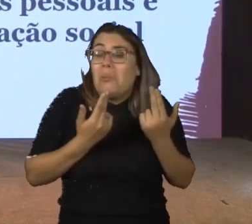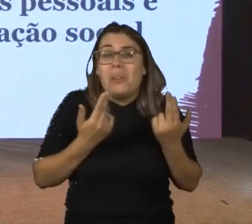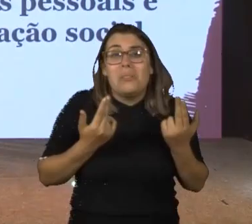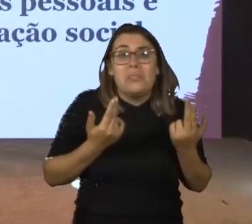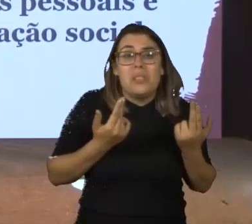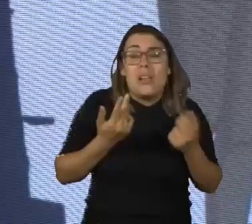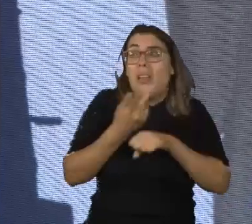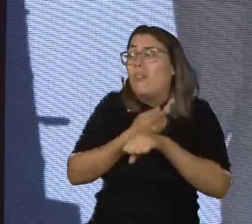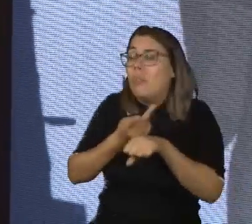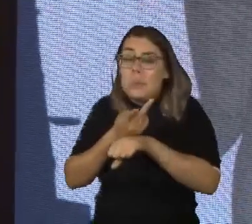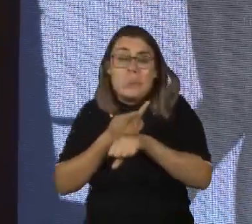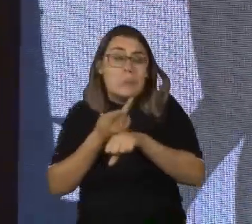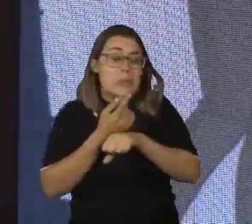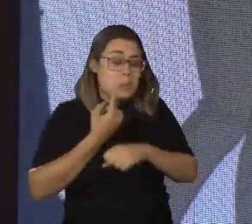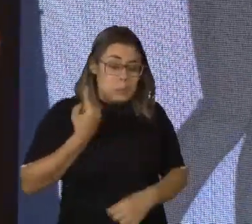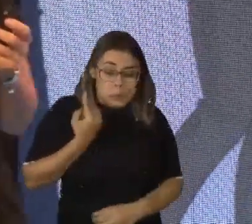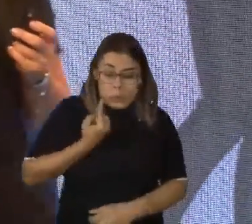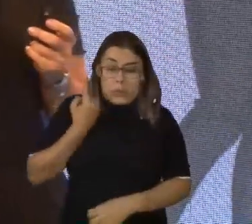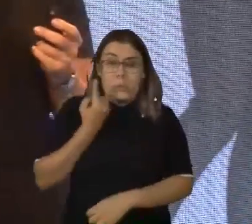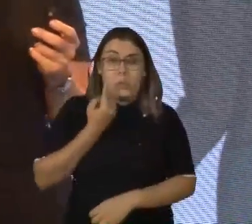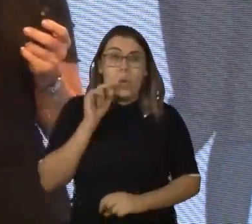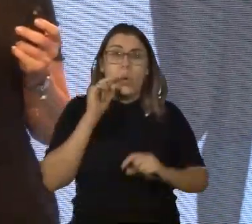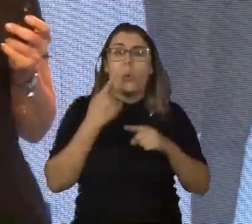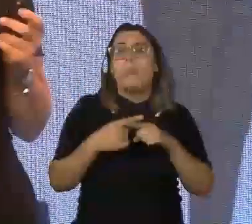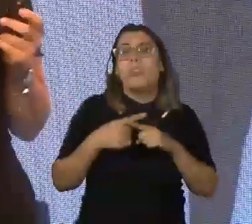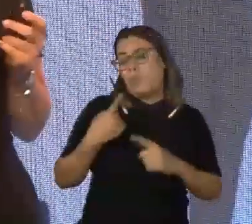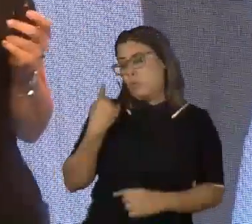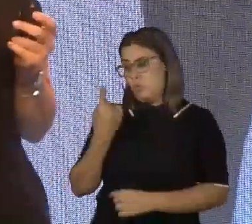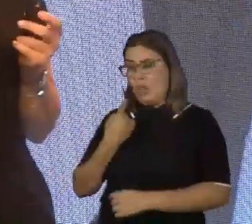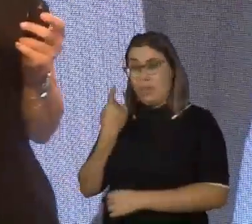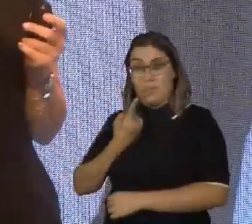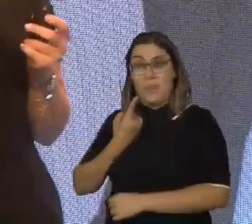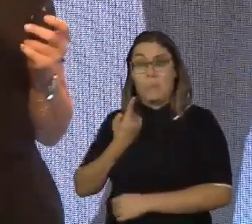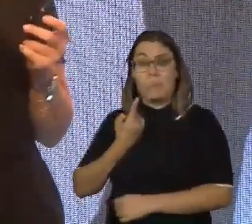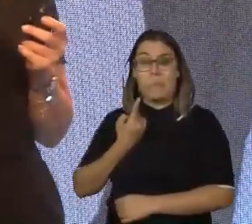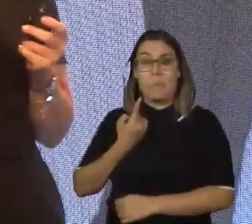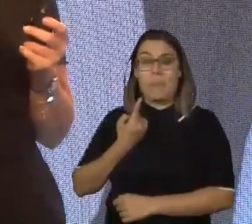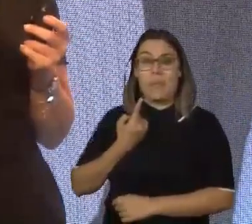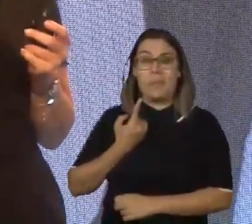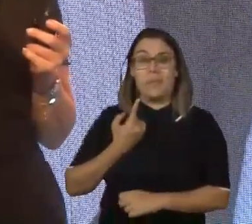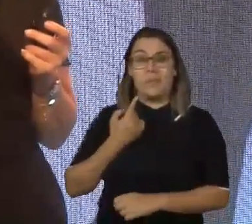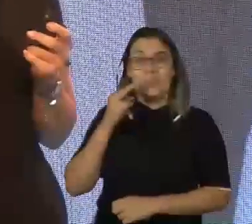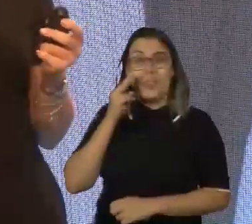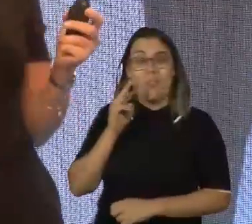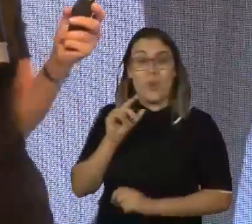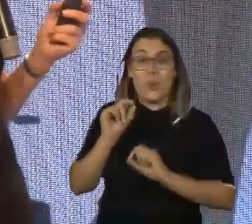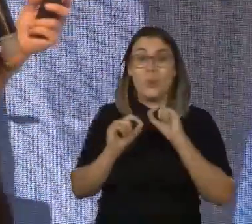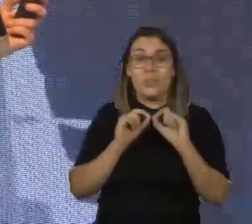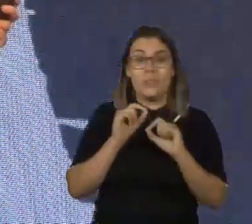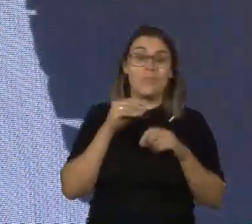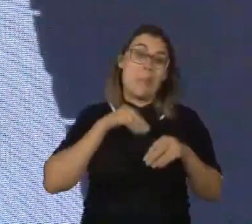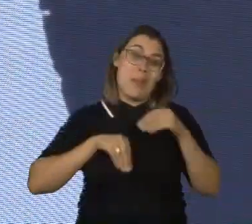Então, eles vão procurando um isolamento. Esse isolamento, muitas vezes, ele é visto e gera também